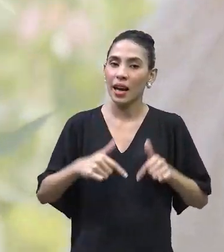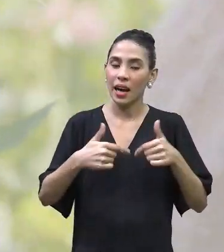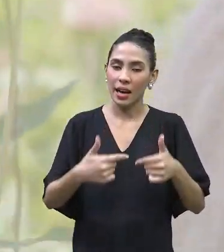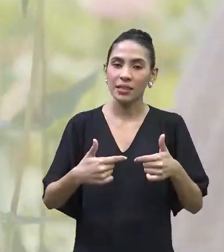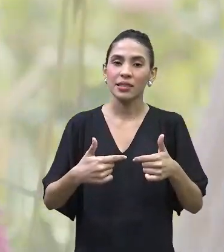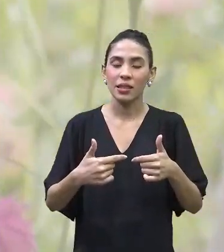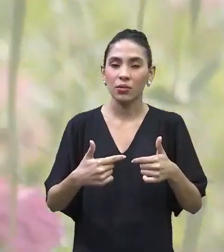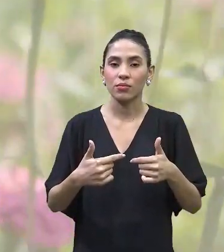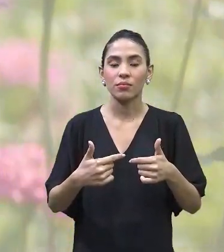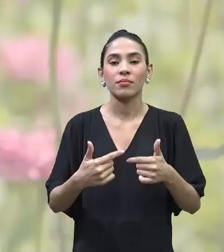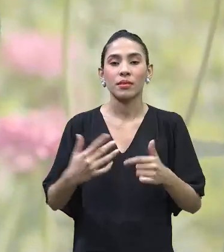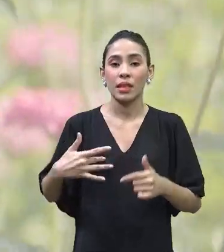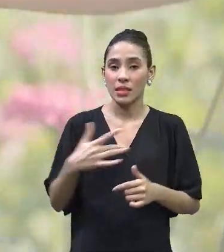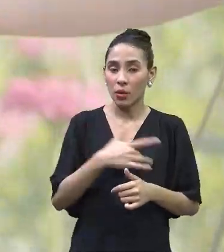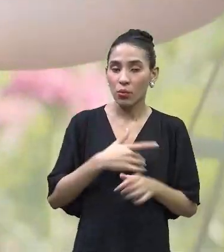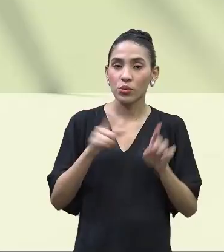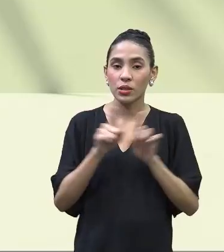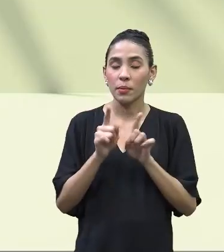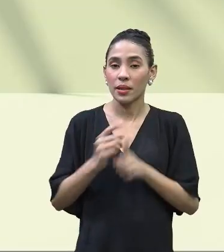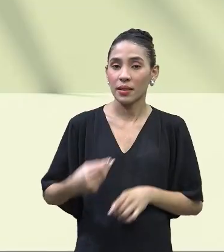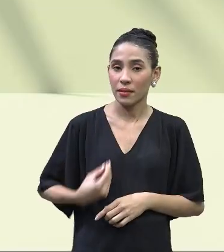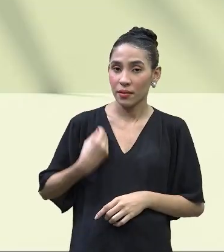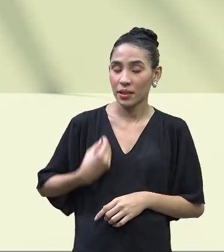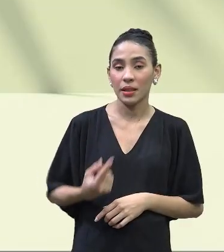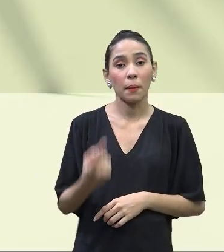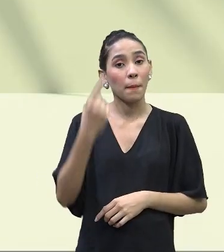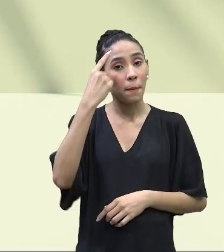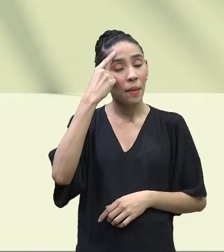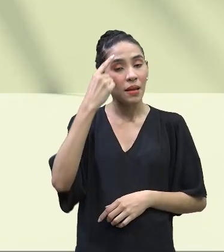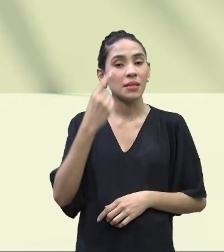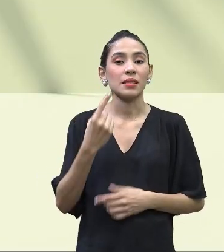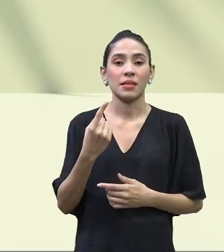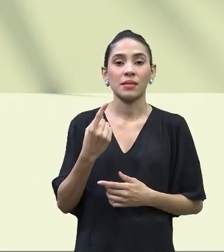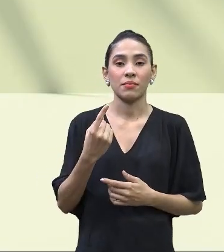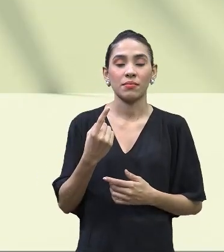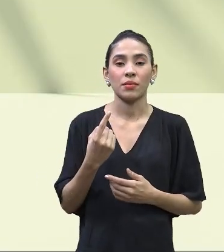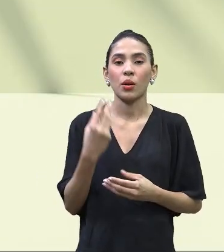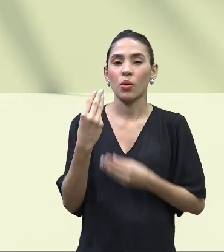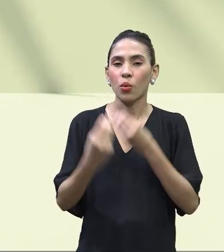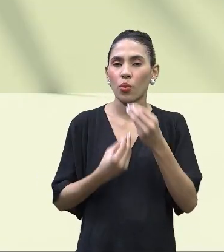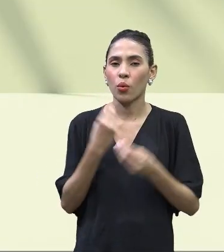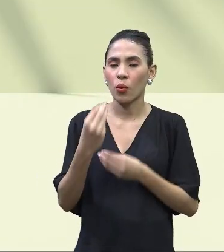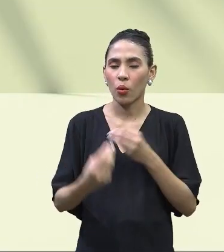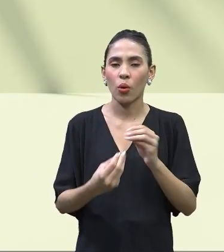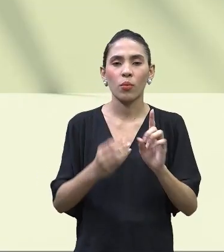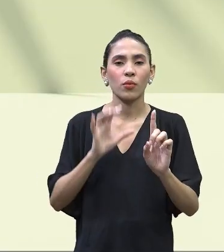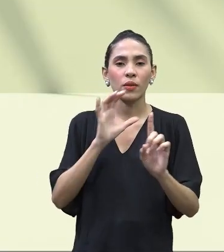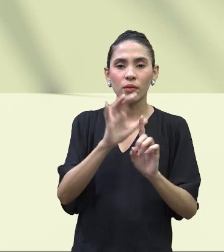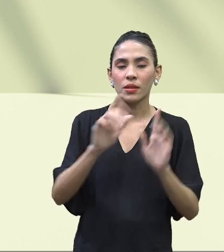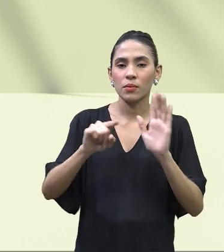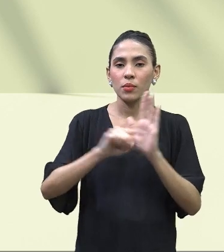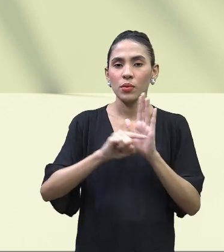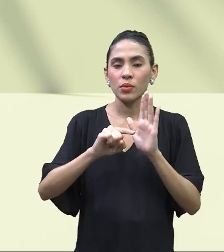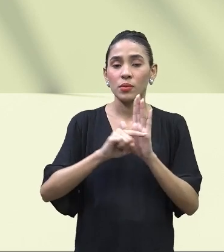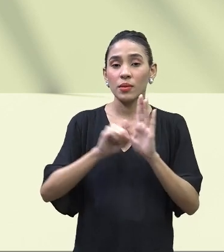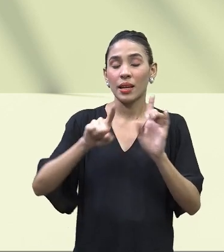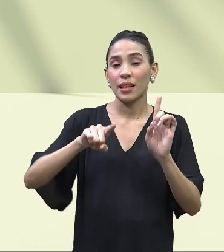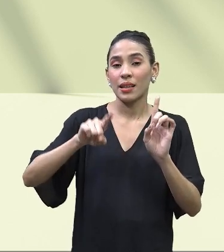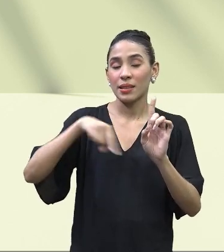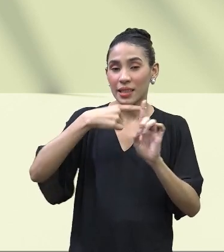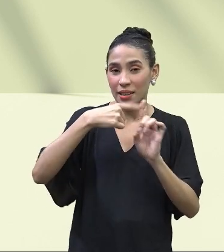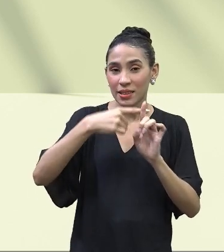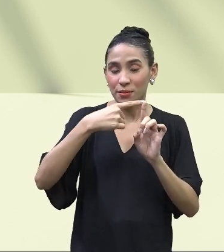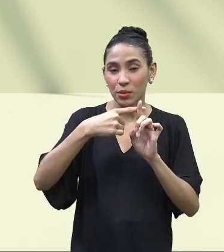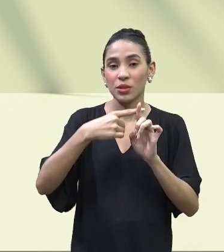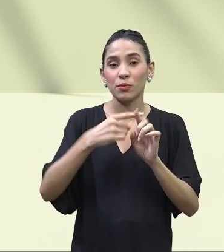saúde e no nosso bem-estar. Pense bem sobre que impactos positivos você pode causar na